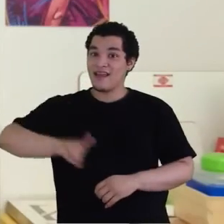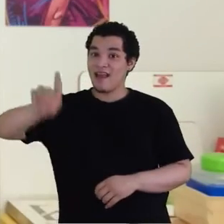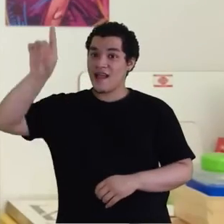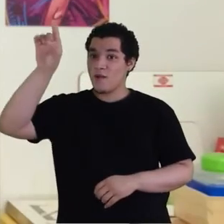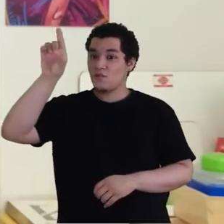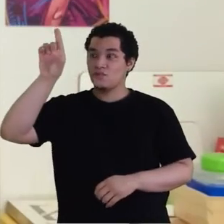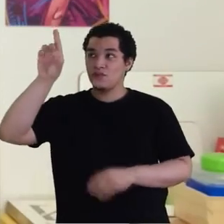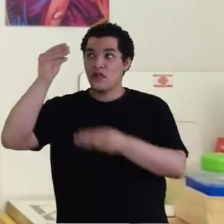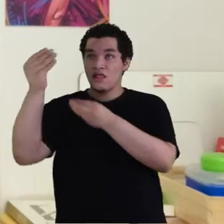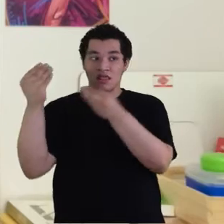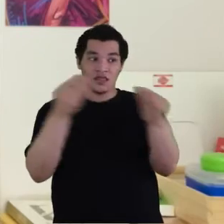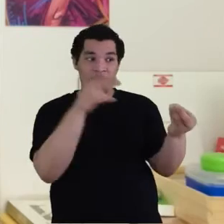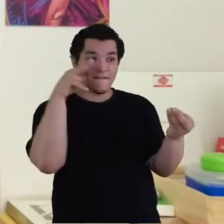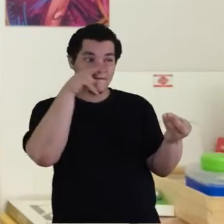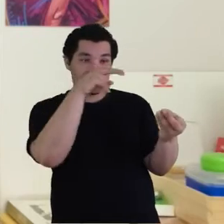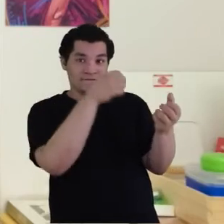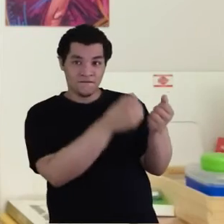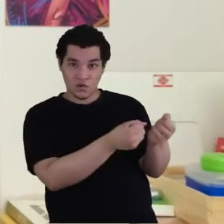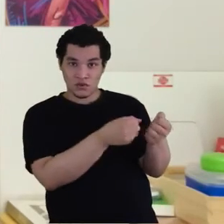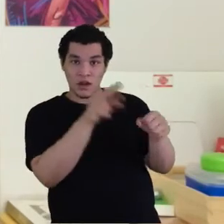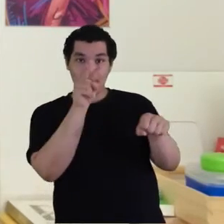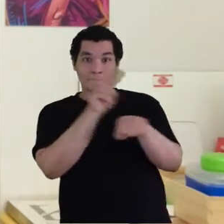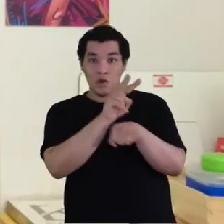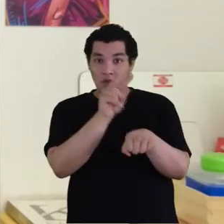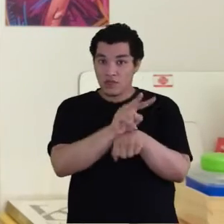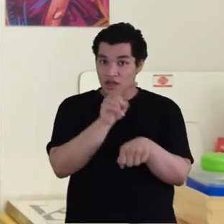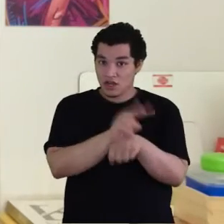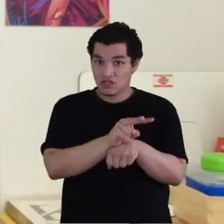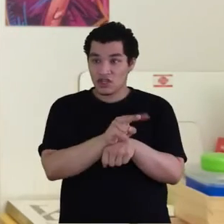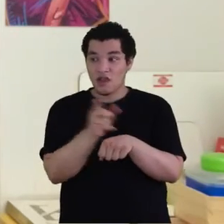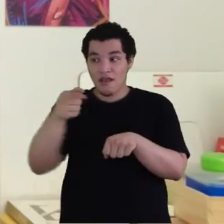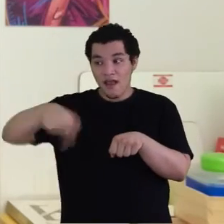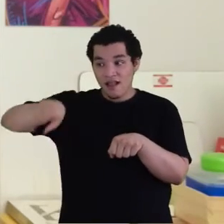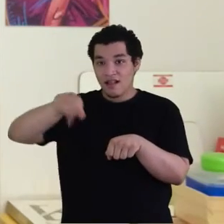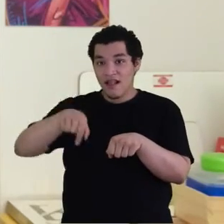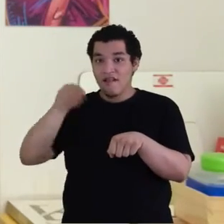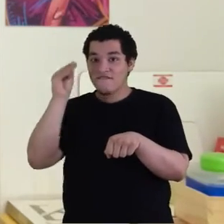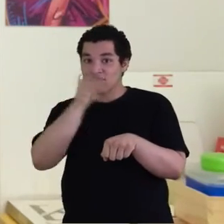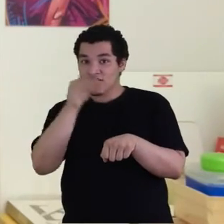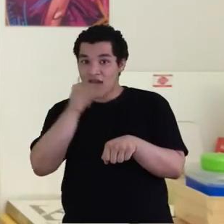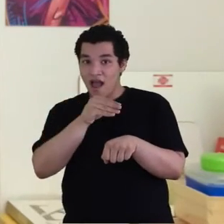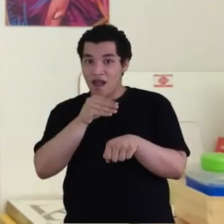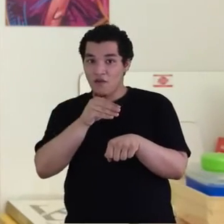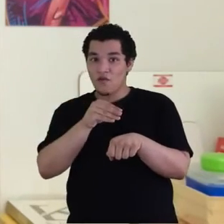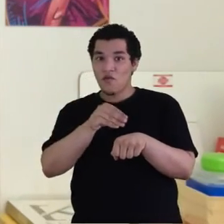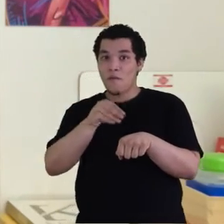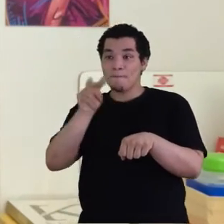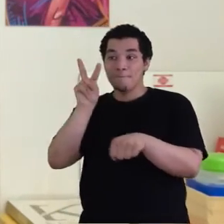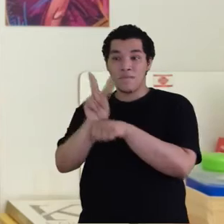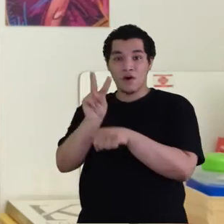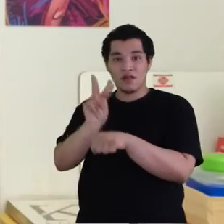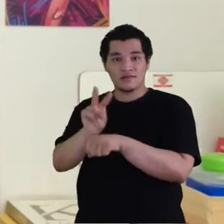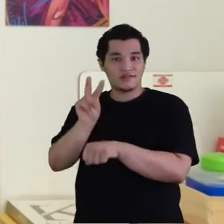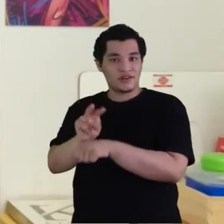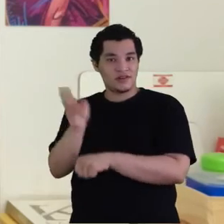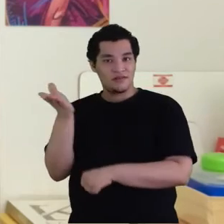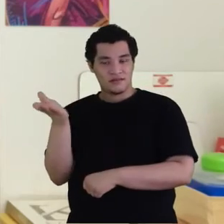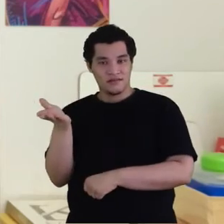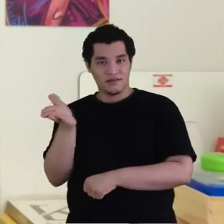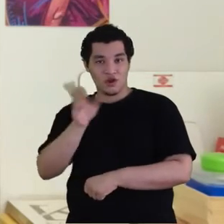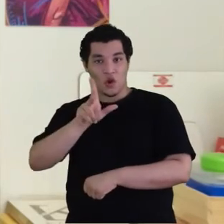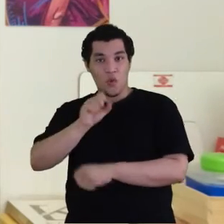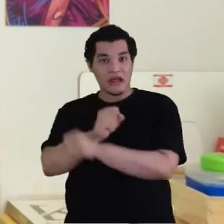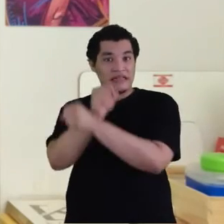deu a uns a força para protegerem os mais fracos e não para os escravizarem.